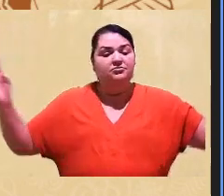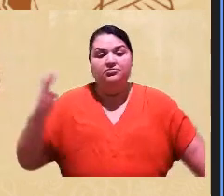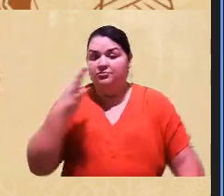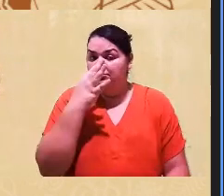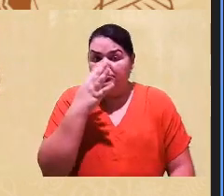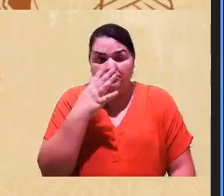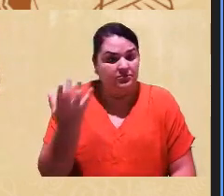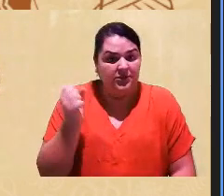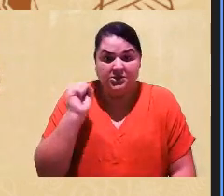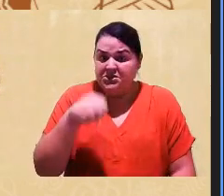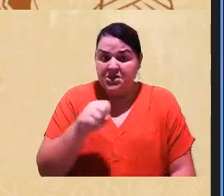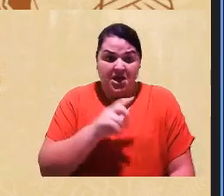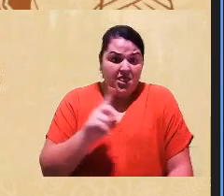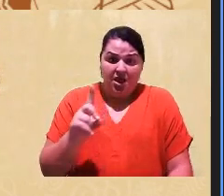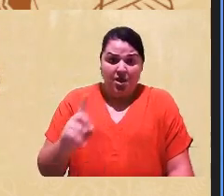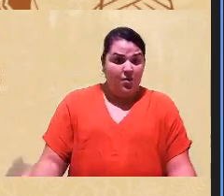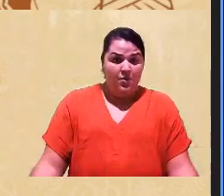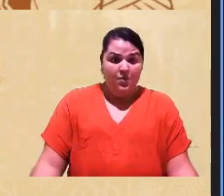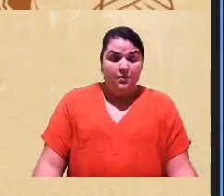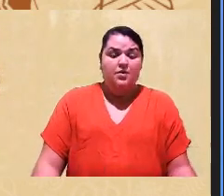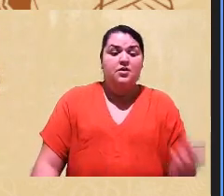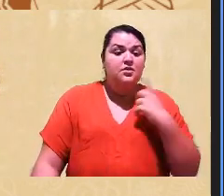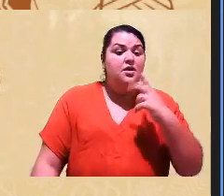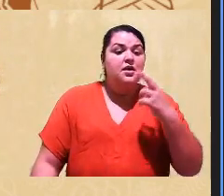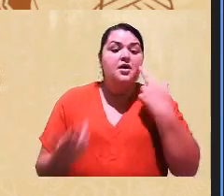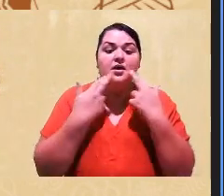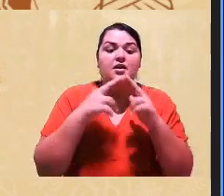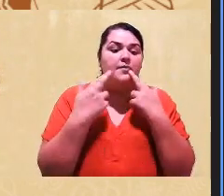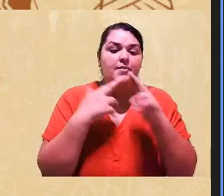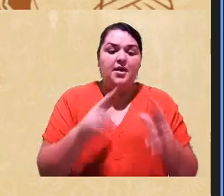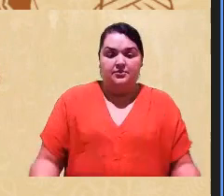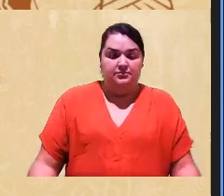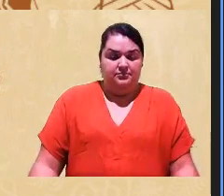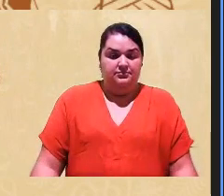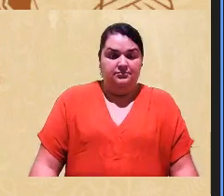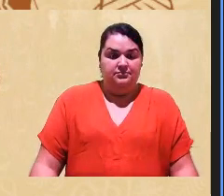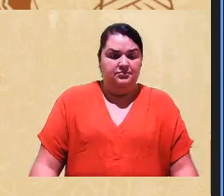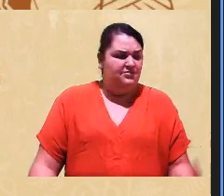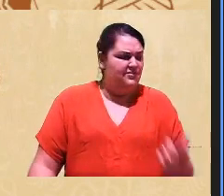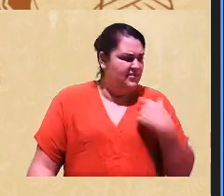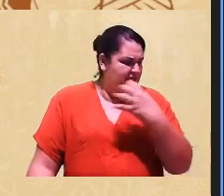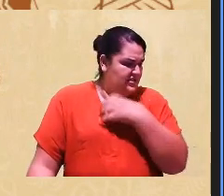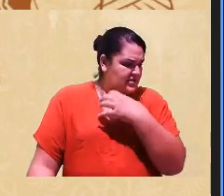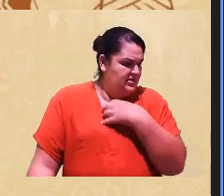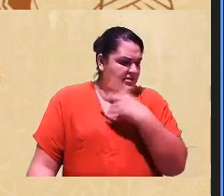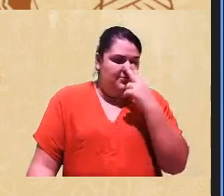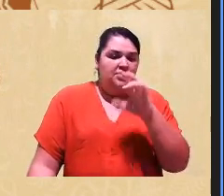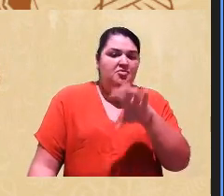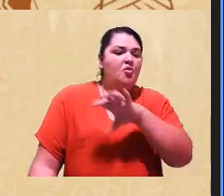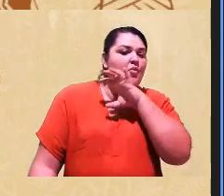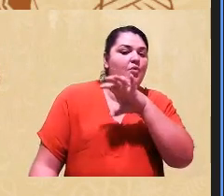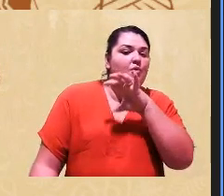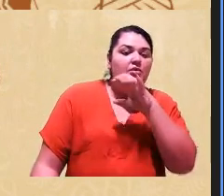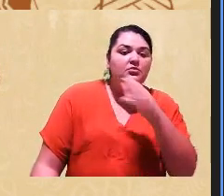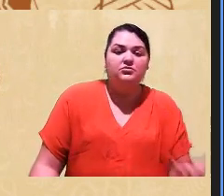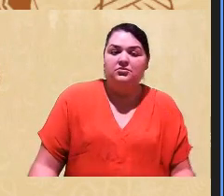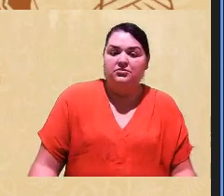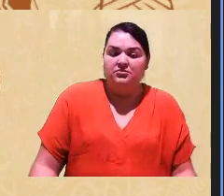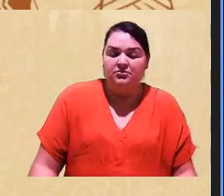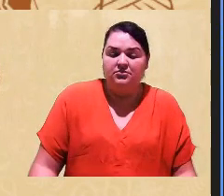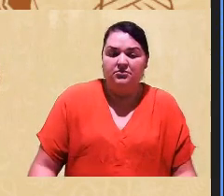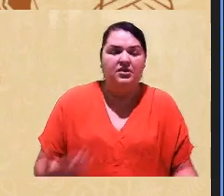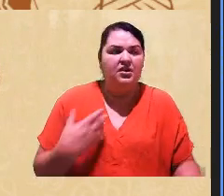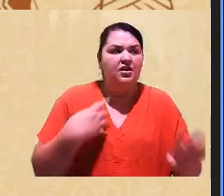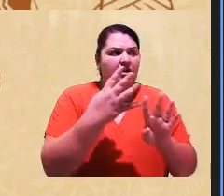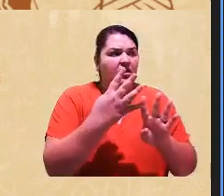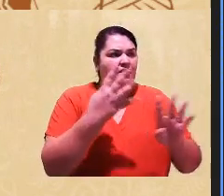ou não, e eles vão reclamar disso, eles vão dizer, eu não me senti um zoológico, fiquei horas na fila para três